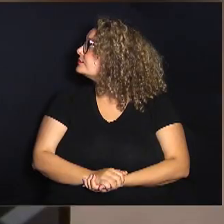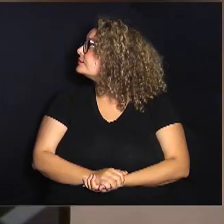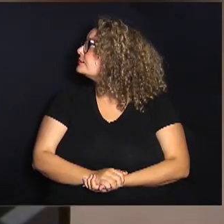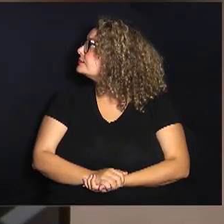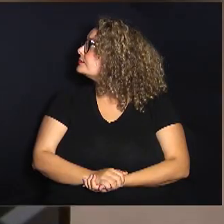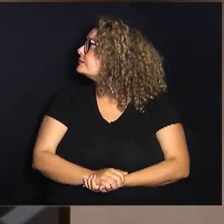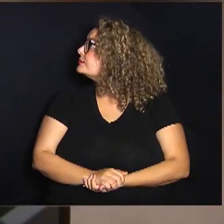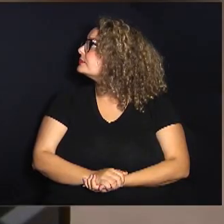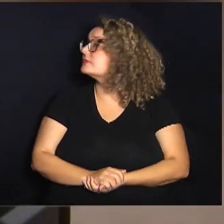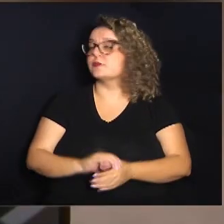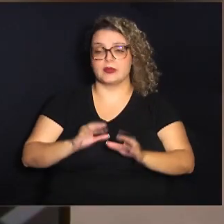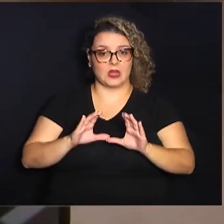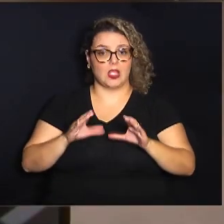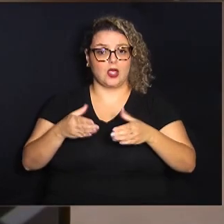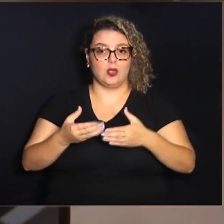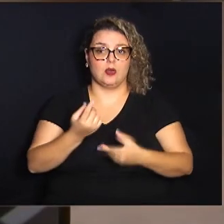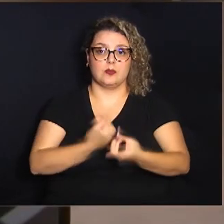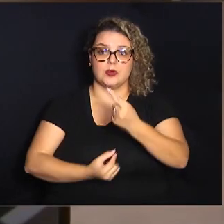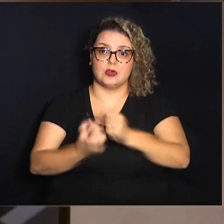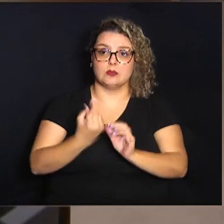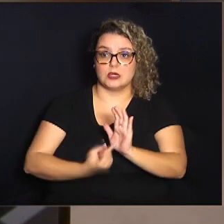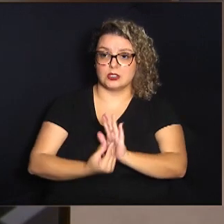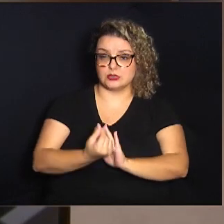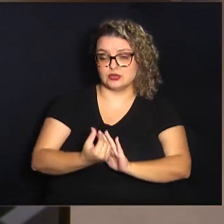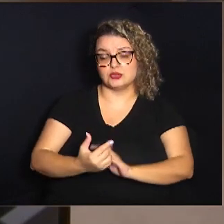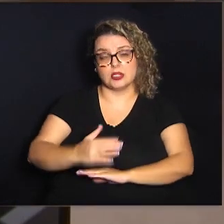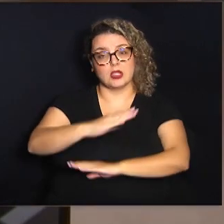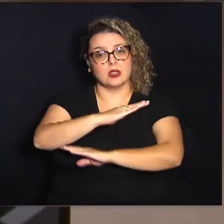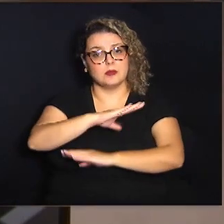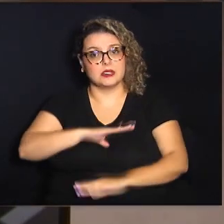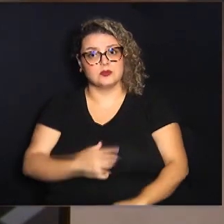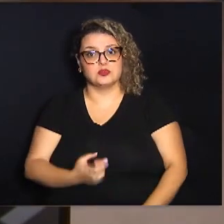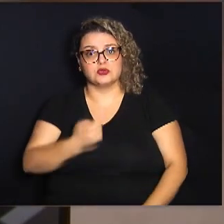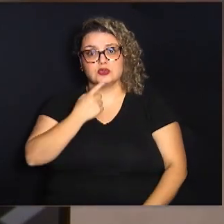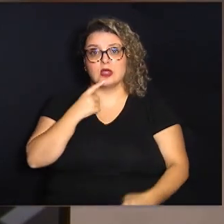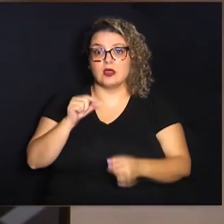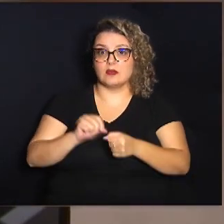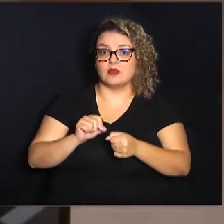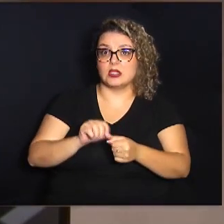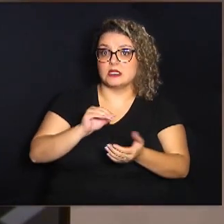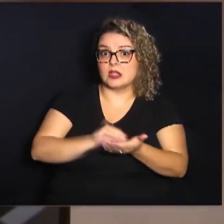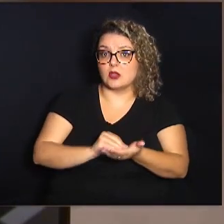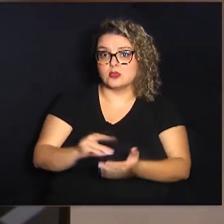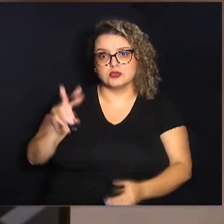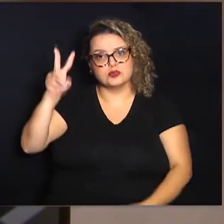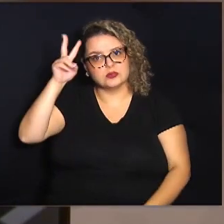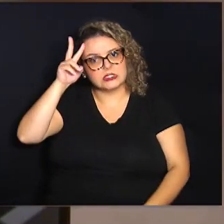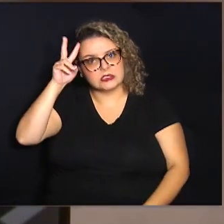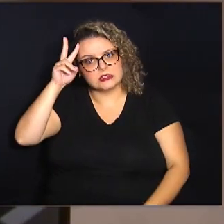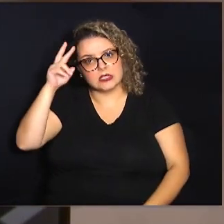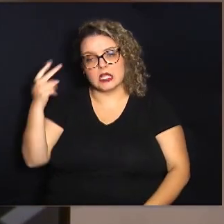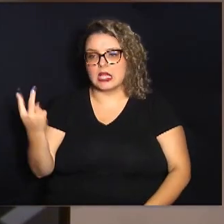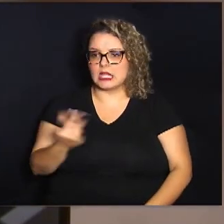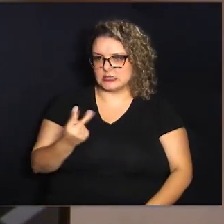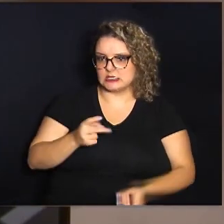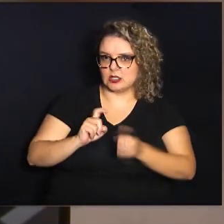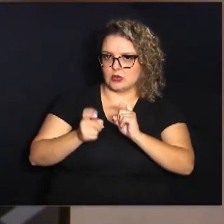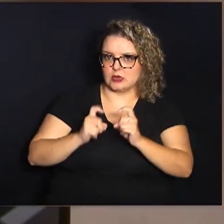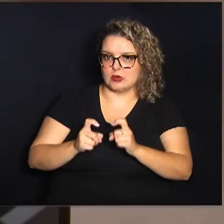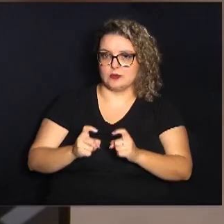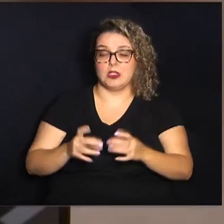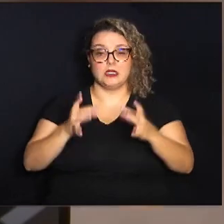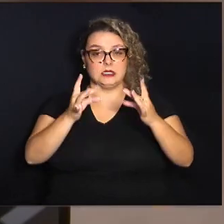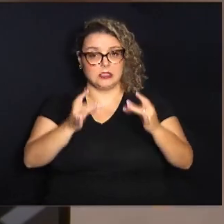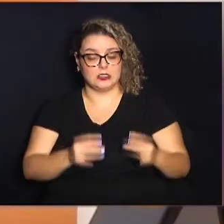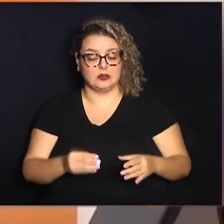A Comissão de Finanças e Orçamento da Câmara de Campinas realizou na última segunda-feira a segunda reunião. Composta